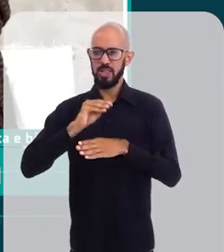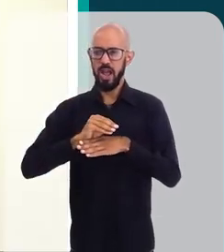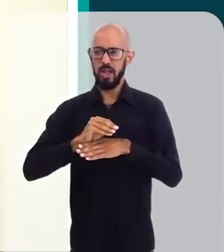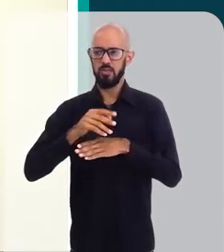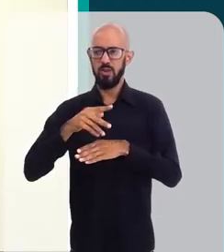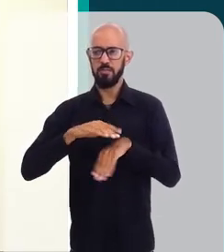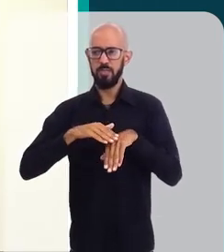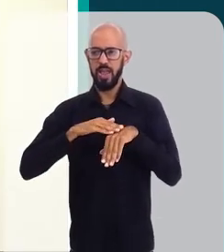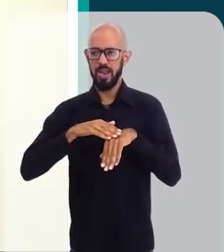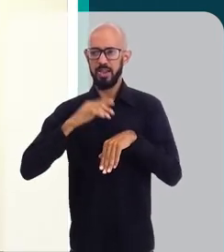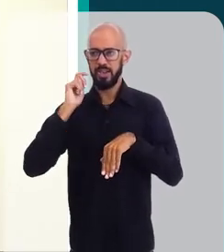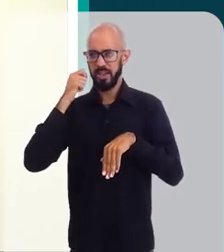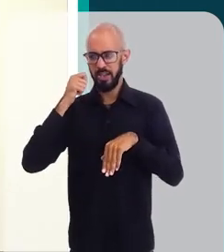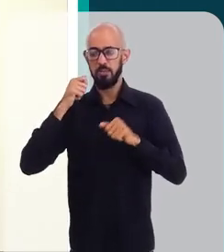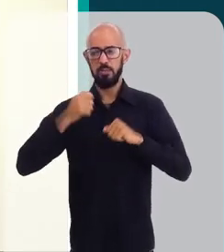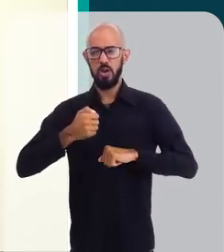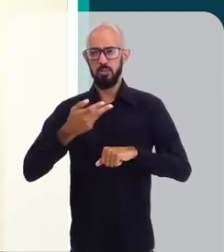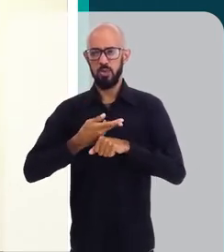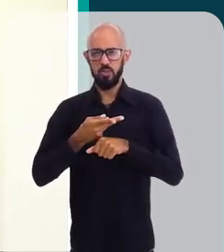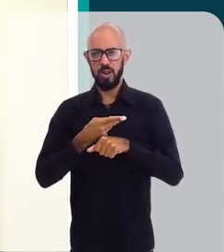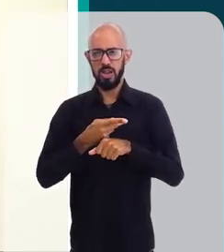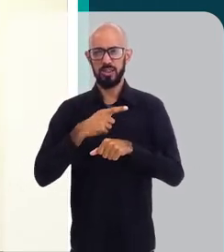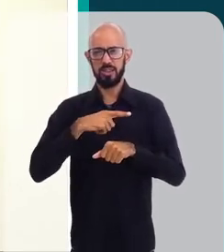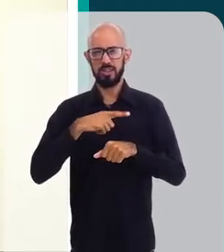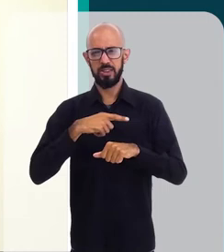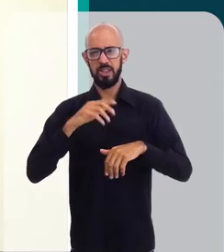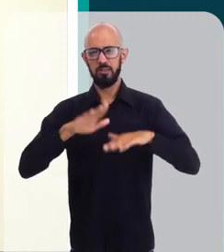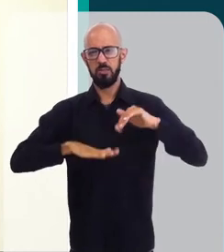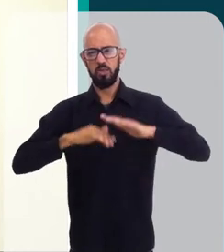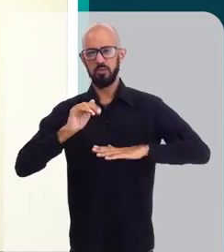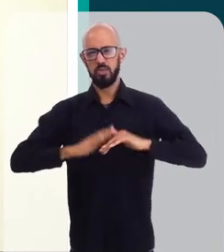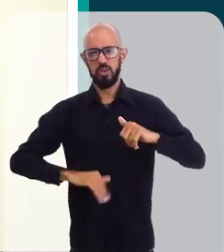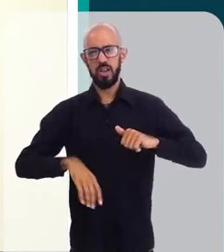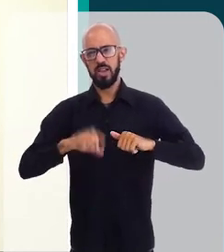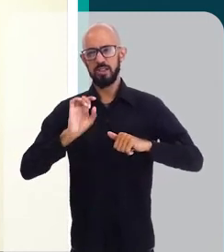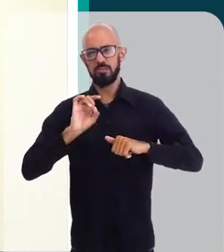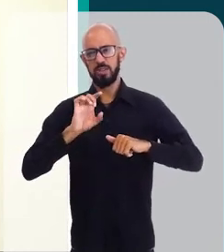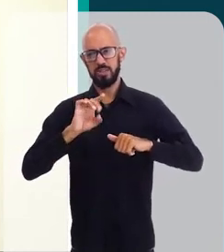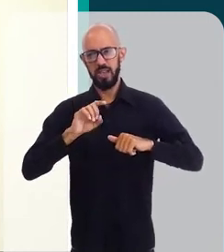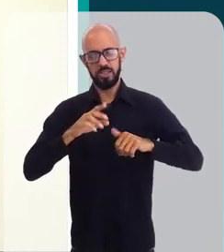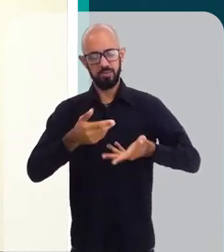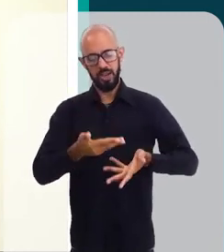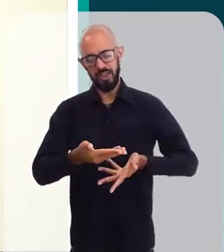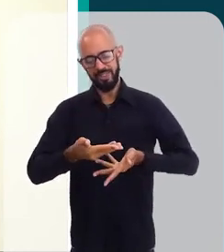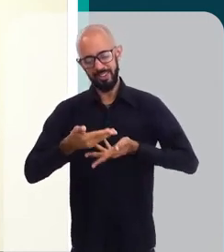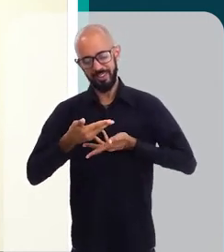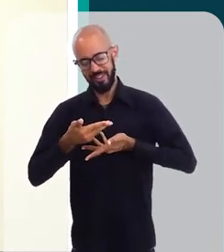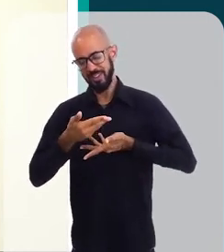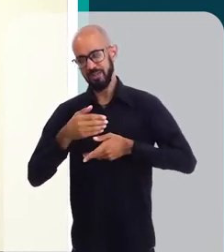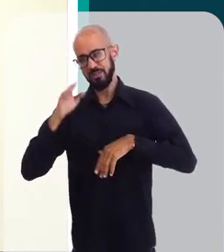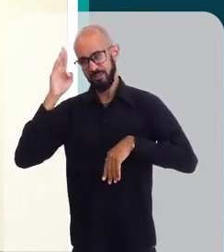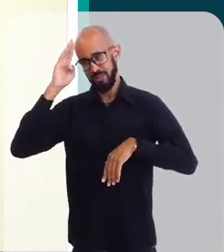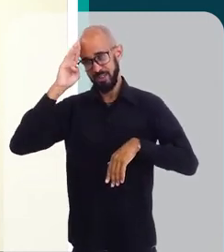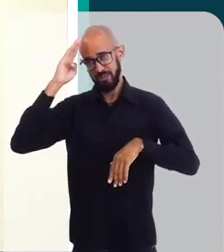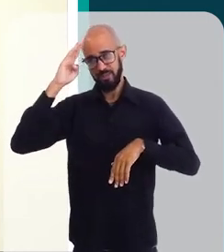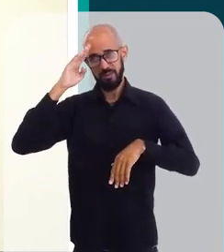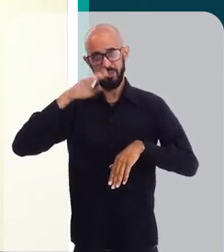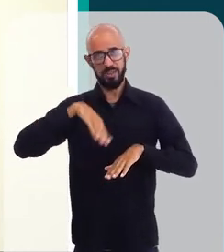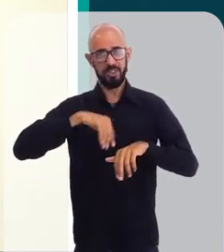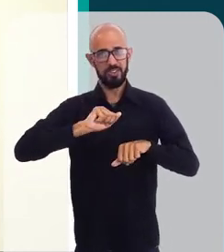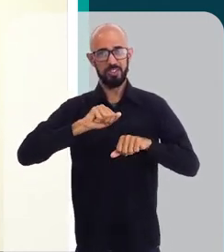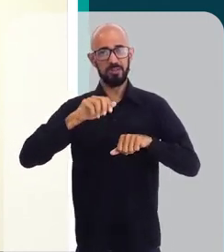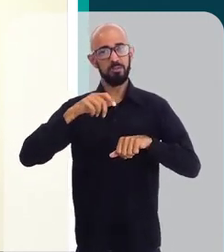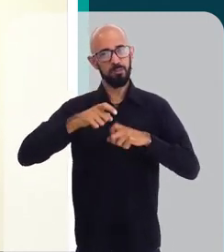negra e que podem procurar que existem profissionais especializados para atendê-los, principalmente na